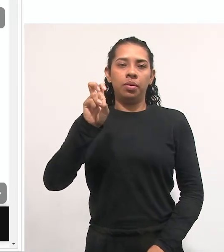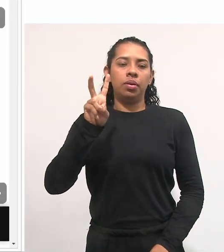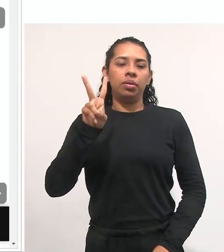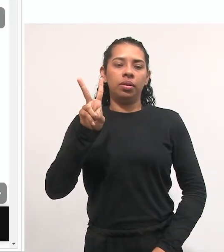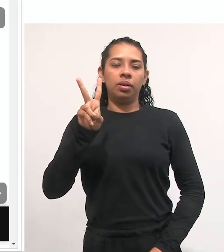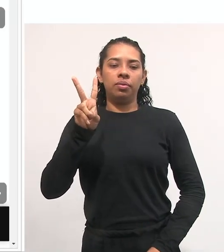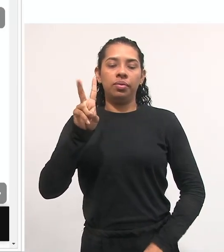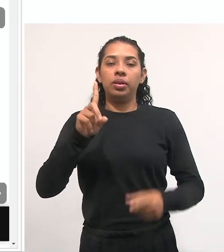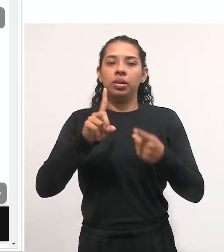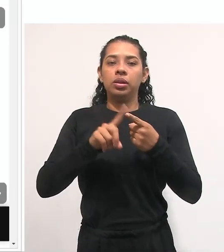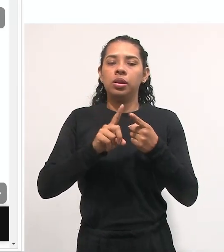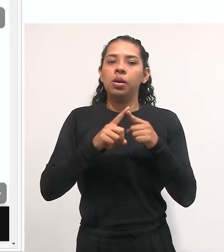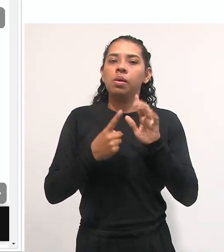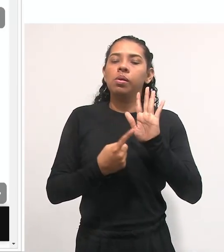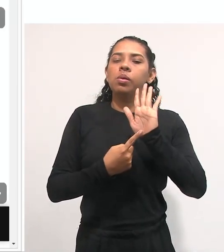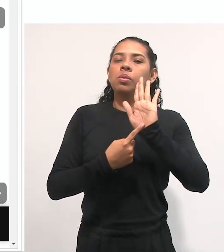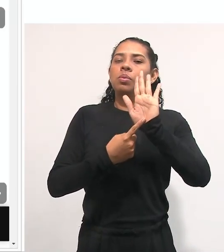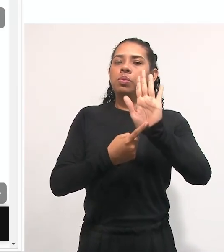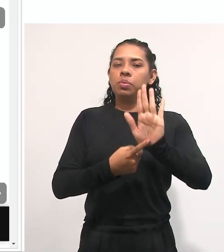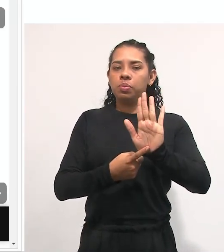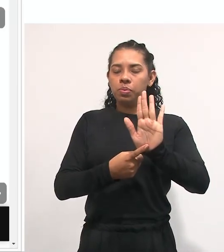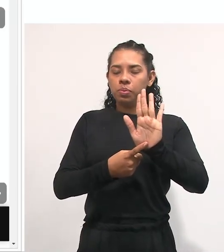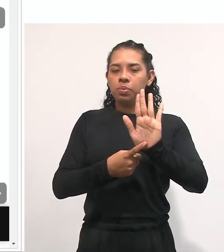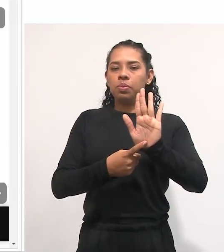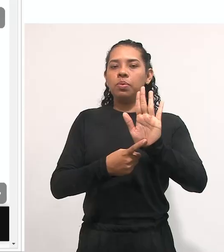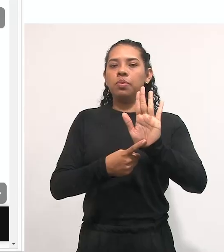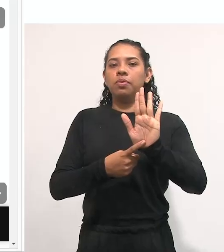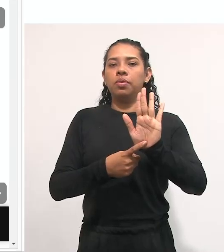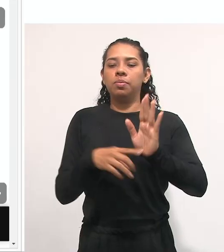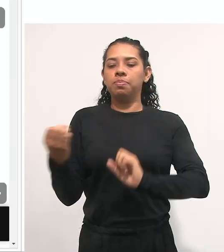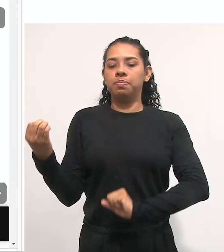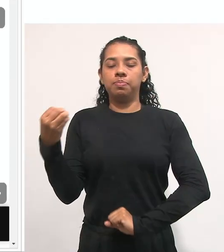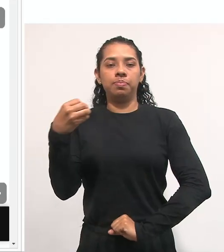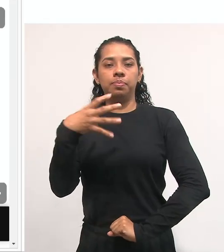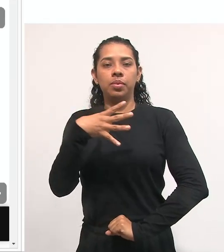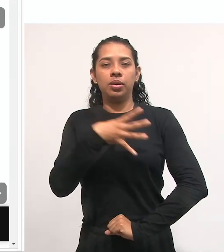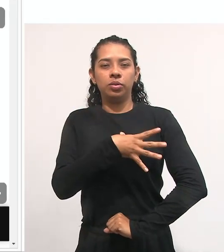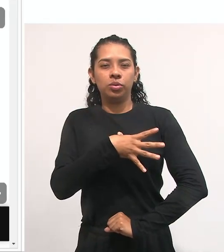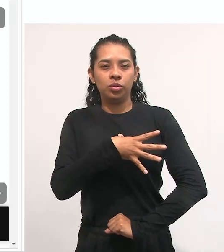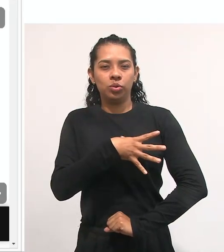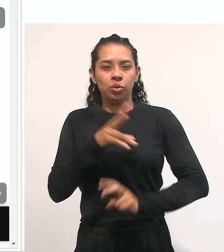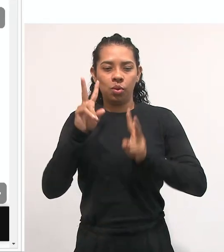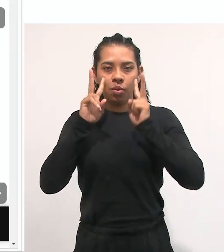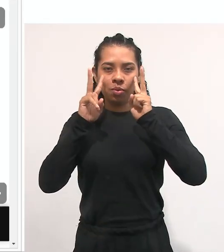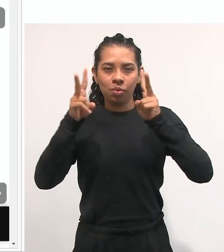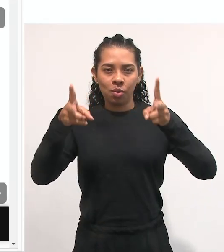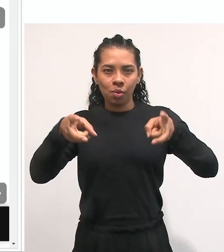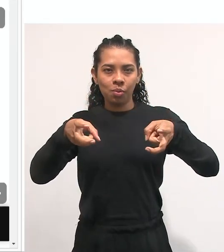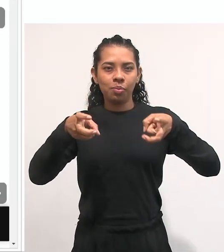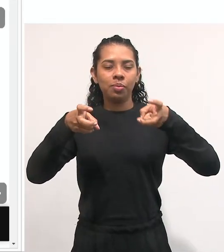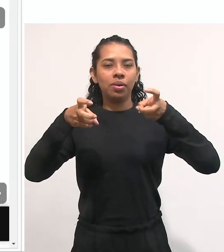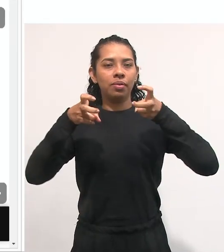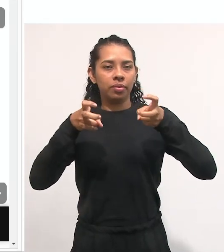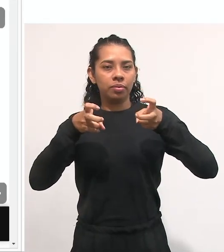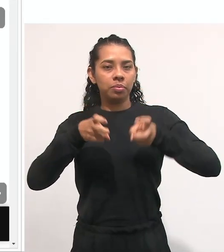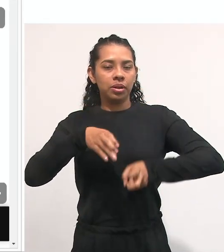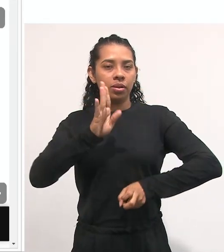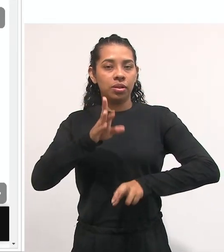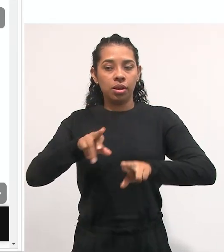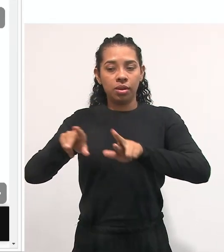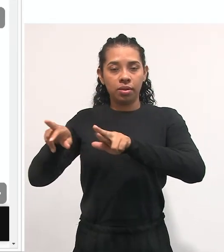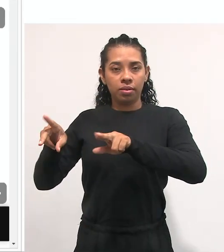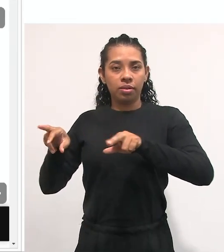que trabalhou também, aí ele foi contemporâneo do Piaget, mas ele veio numa perspectiva